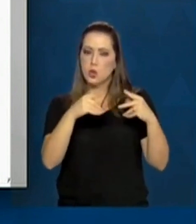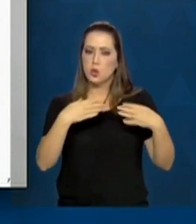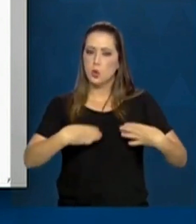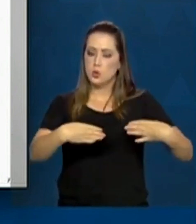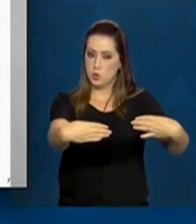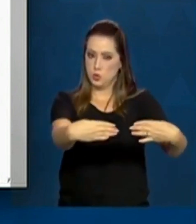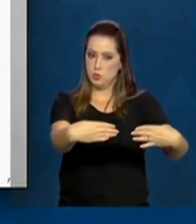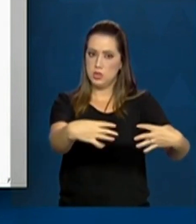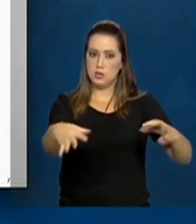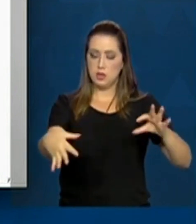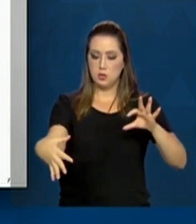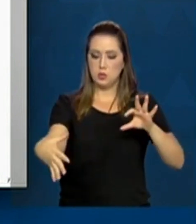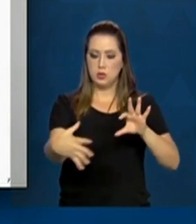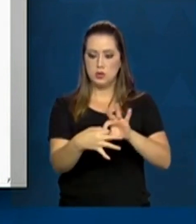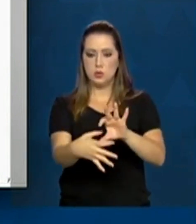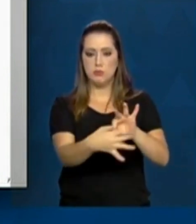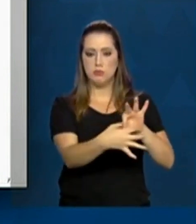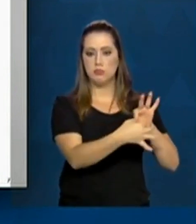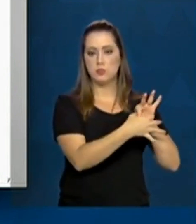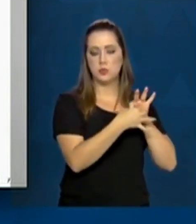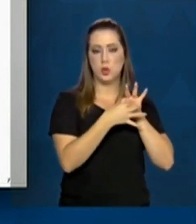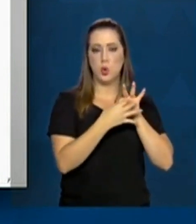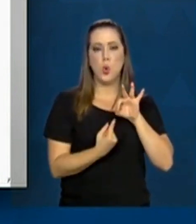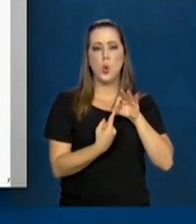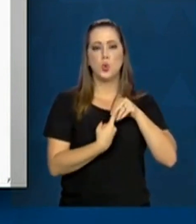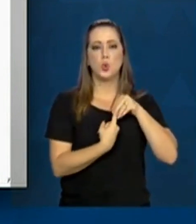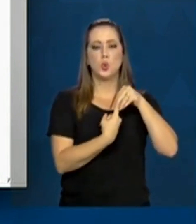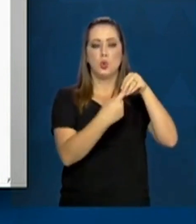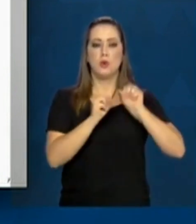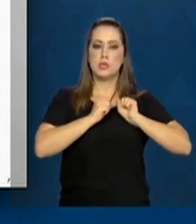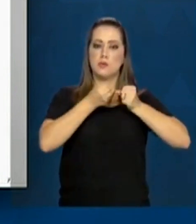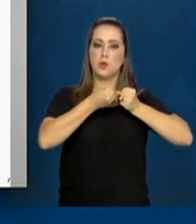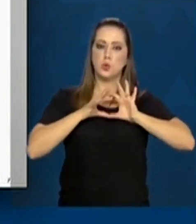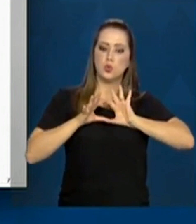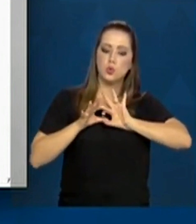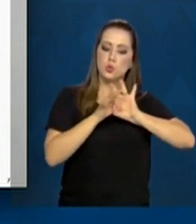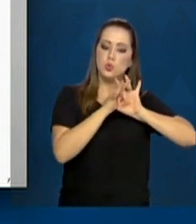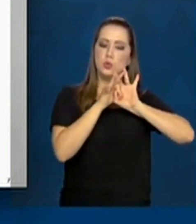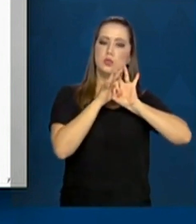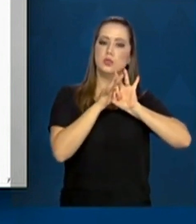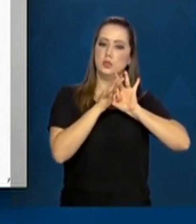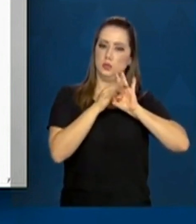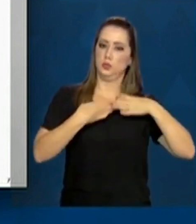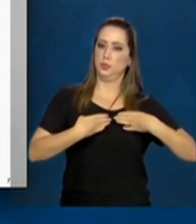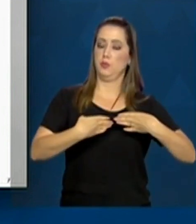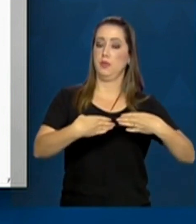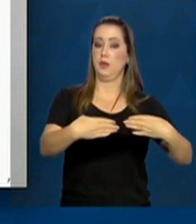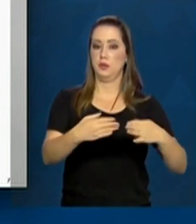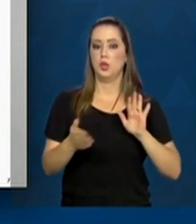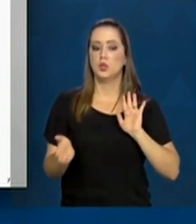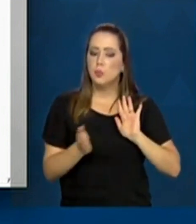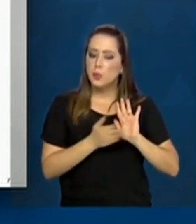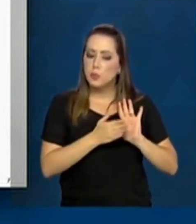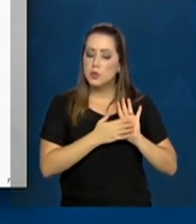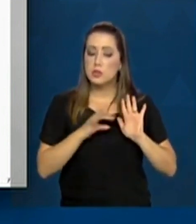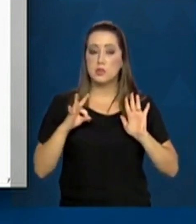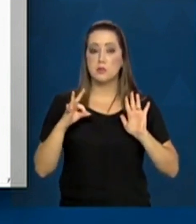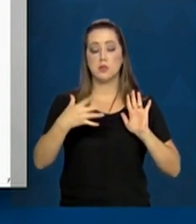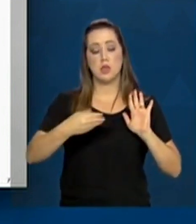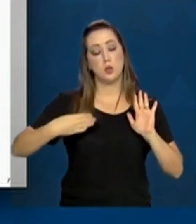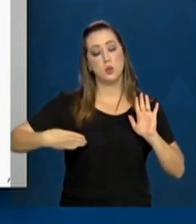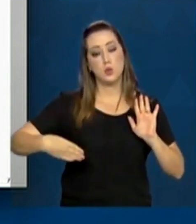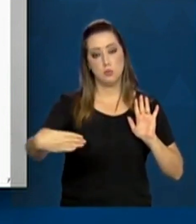da sinergia e dar sinergia aos esforços, nós propusemos os programas a todos os ministros, foi